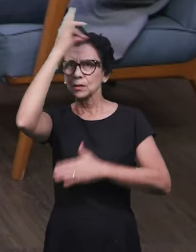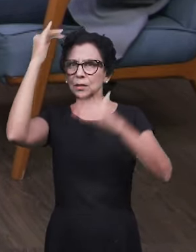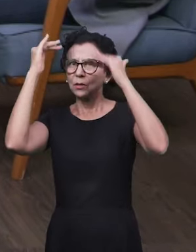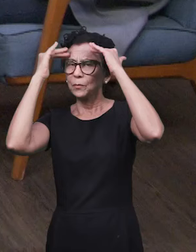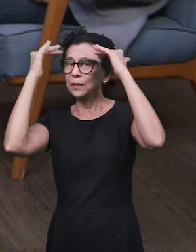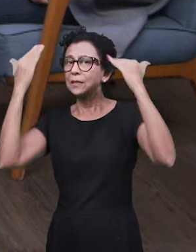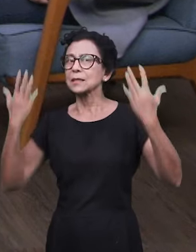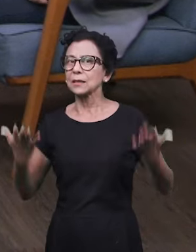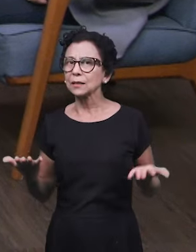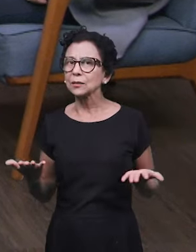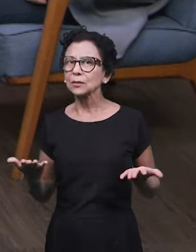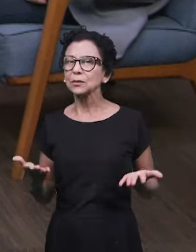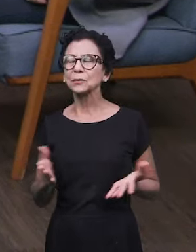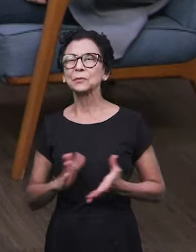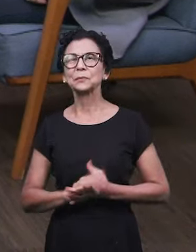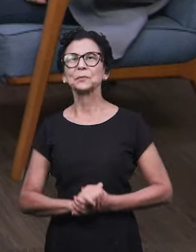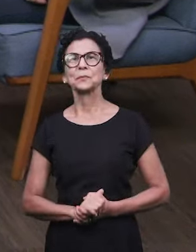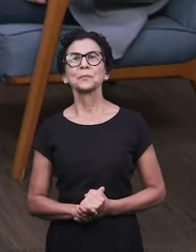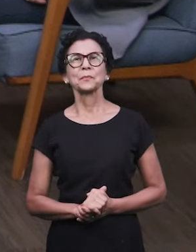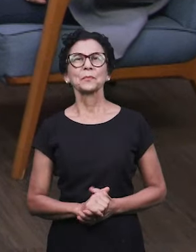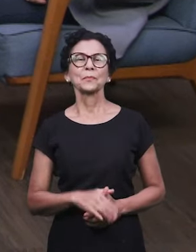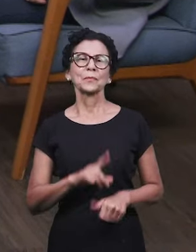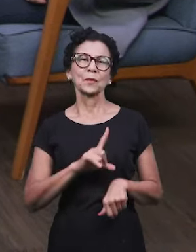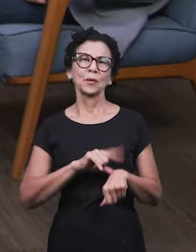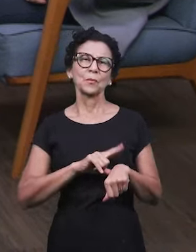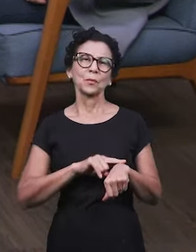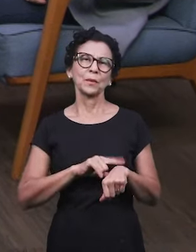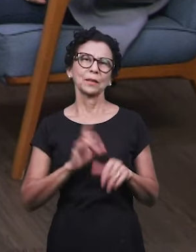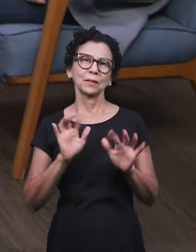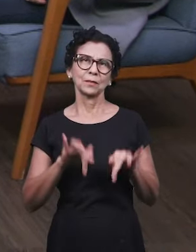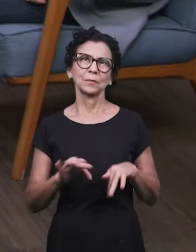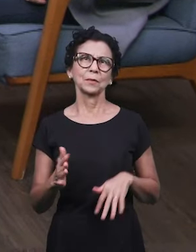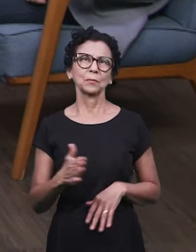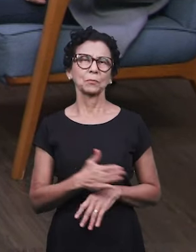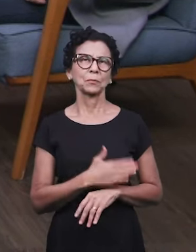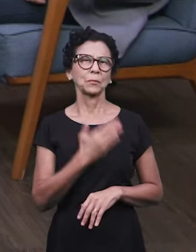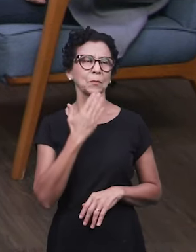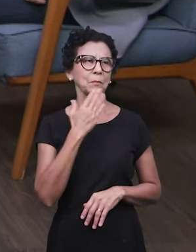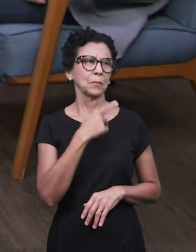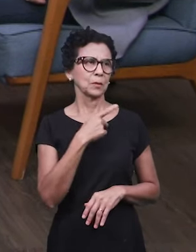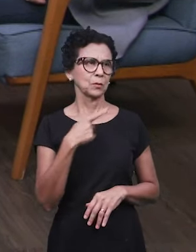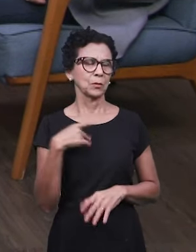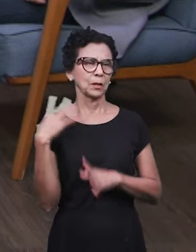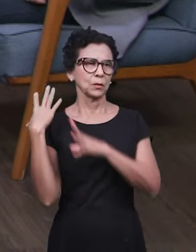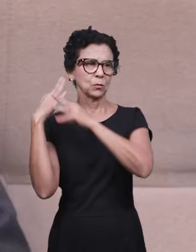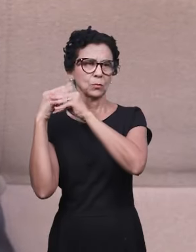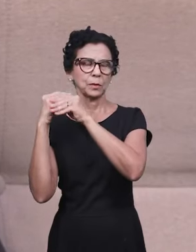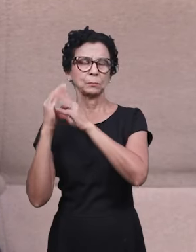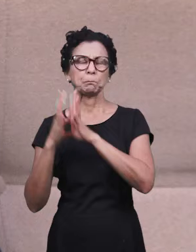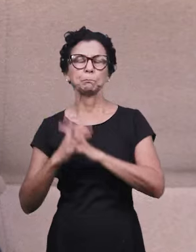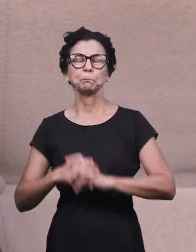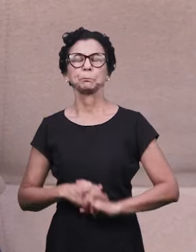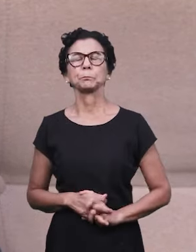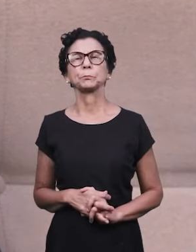gente, a gente tem que terminar por causa da hora, aí eu vou pedir o pastor Daniel para trazer uma palavra final para quem está nos assistindo. Amém. Amados,